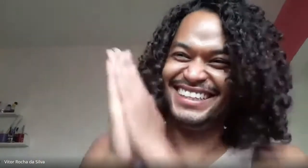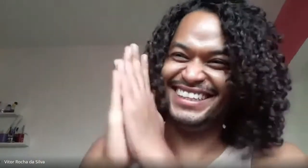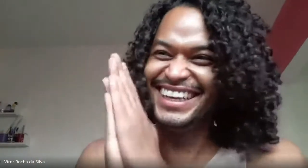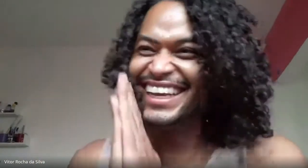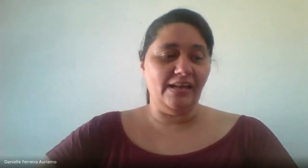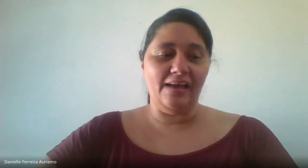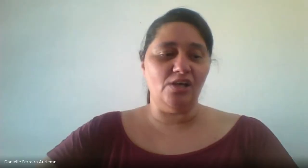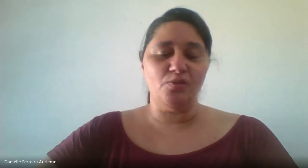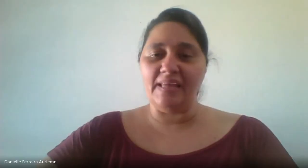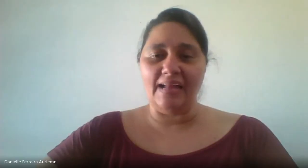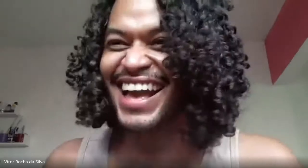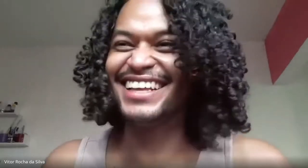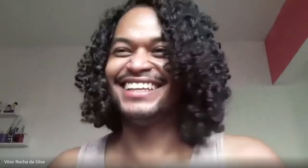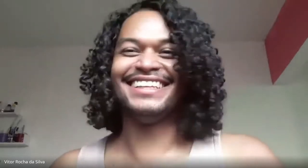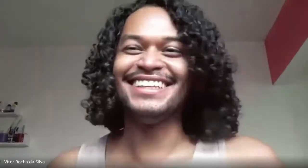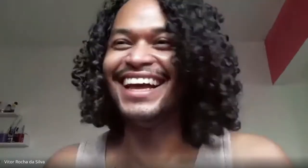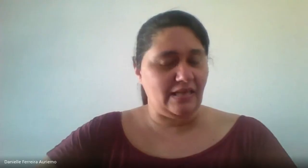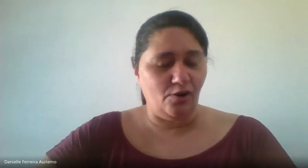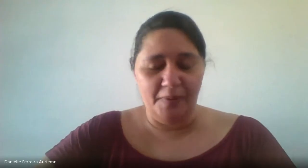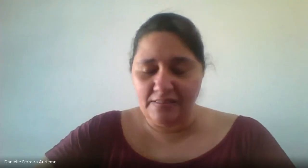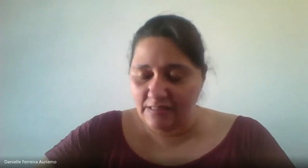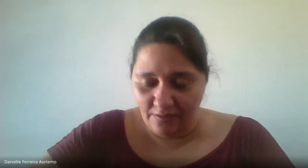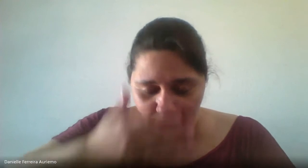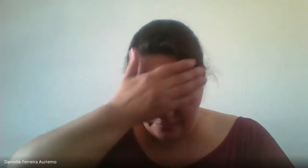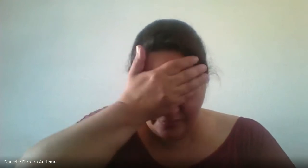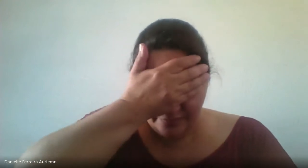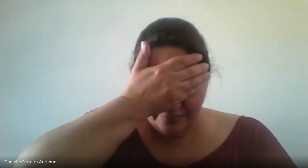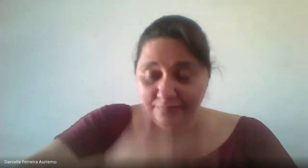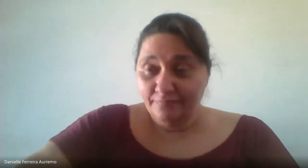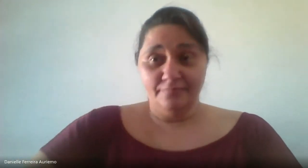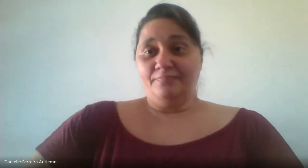Muito bem Eu tenho medalista de ouro nessa competição